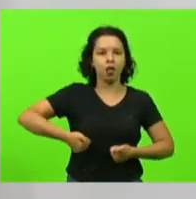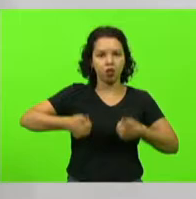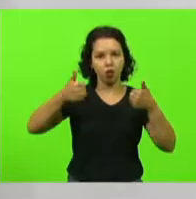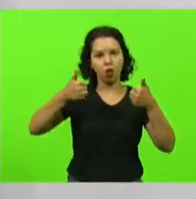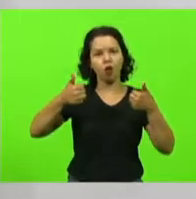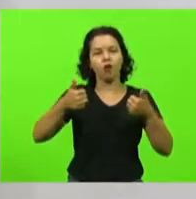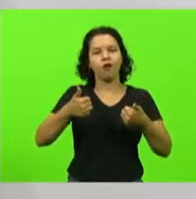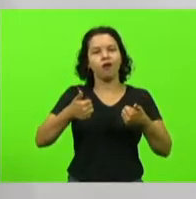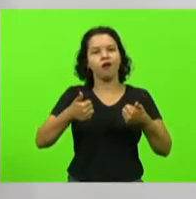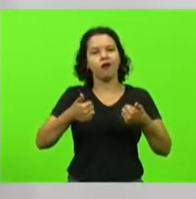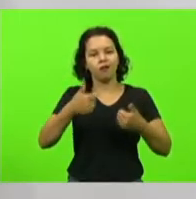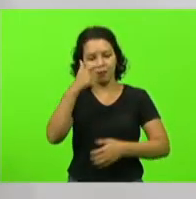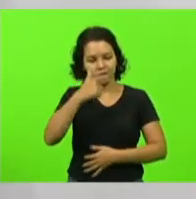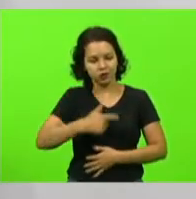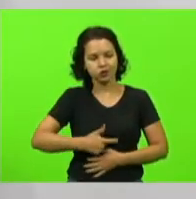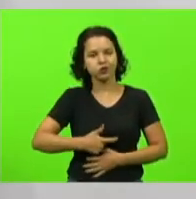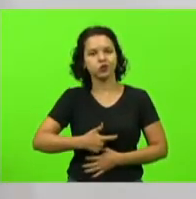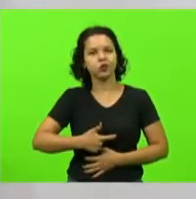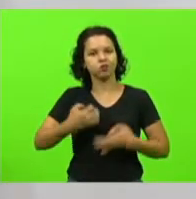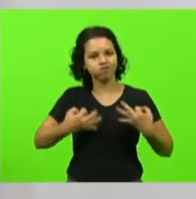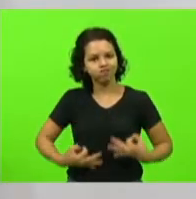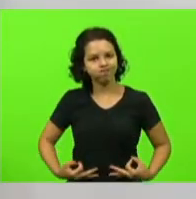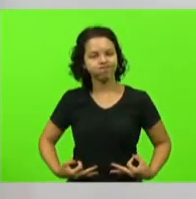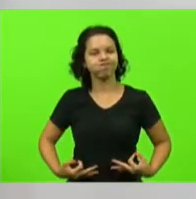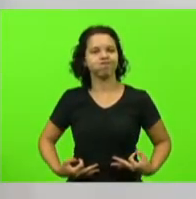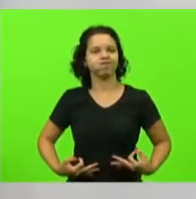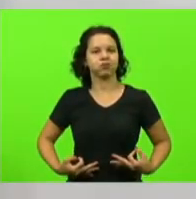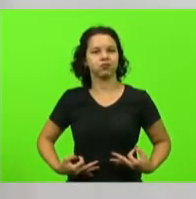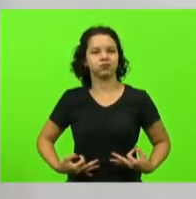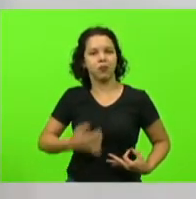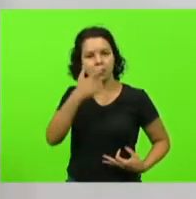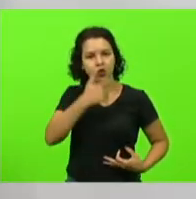mais decente, uma pessoa mais feliz,